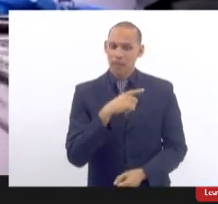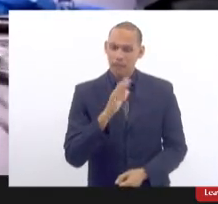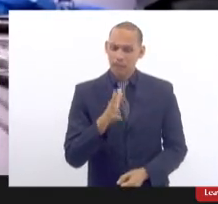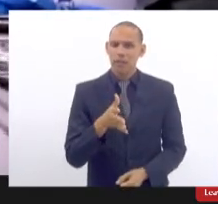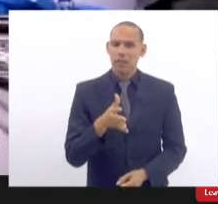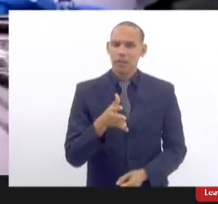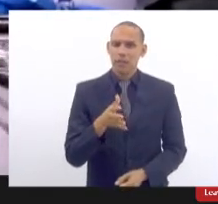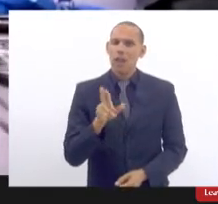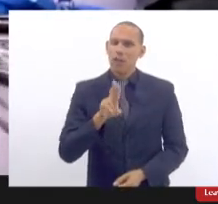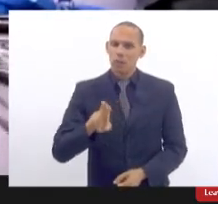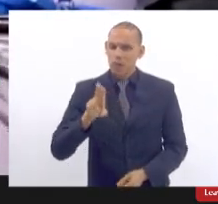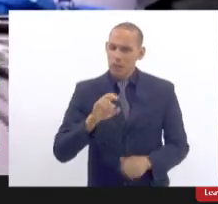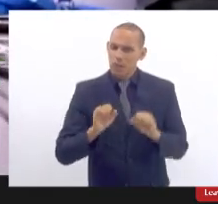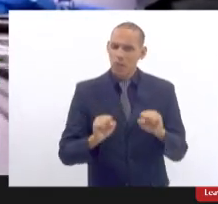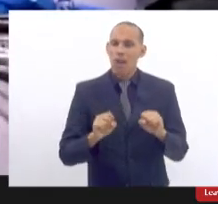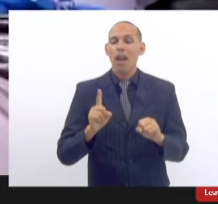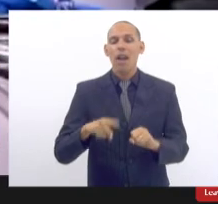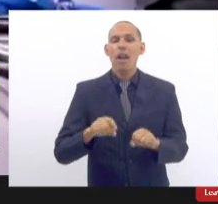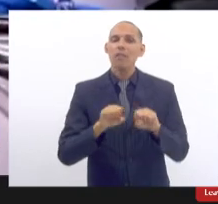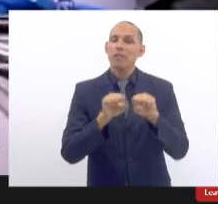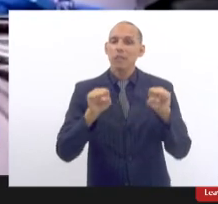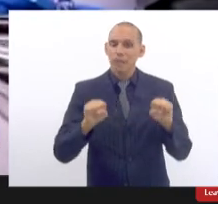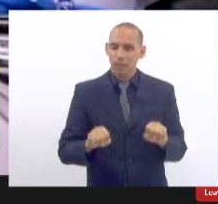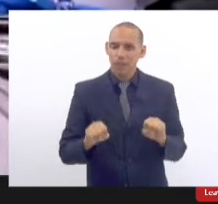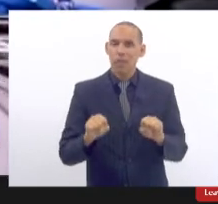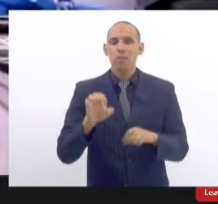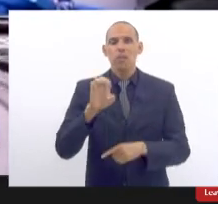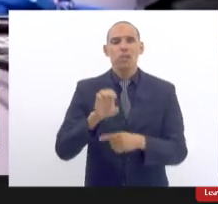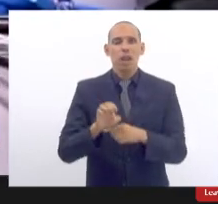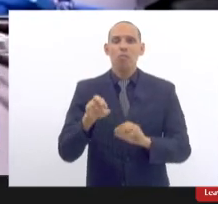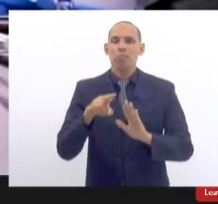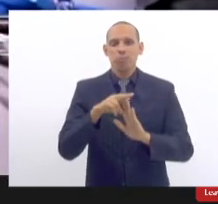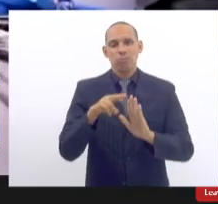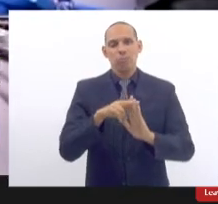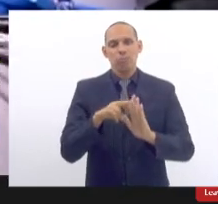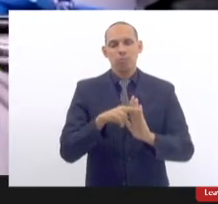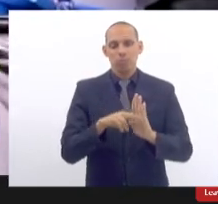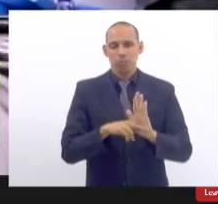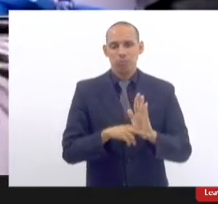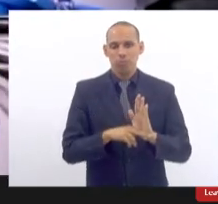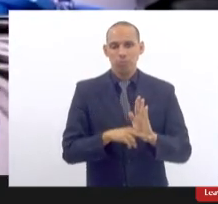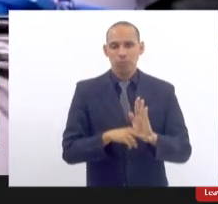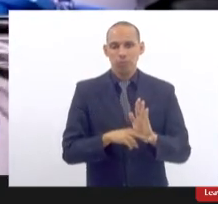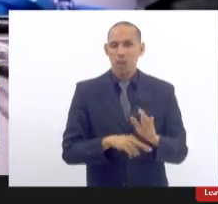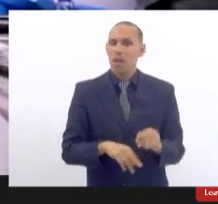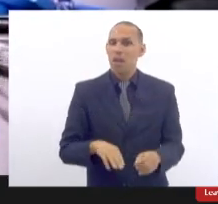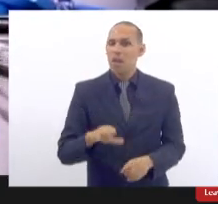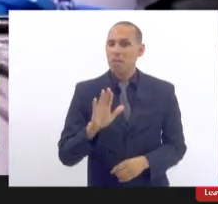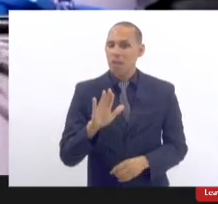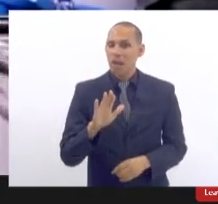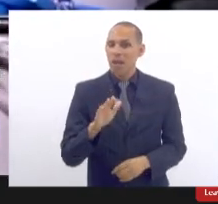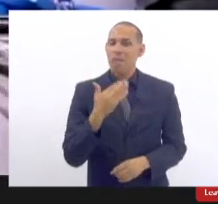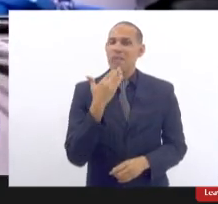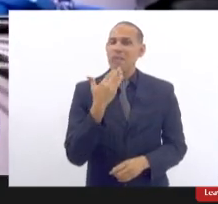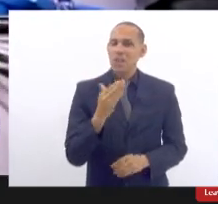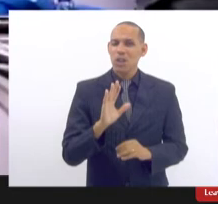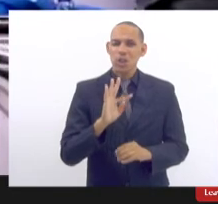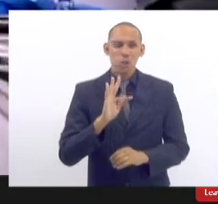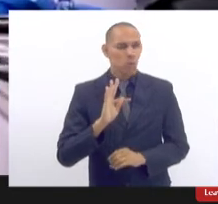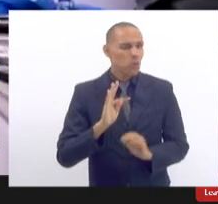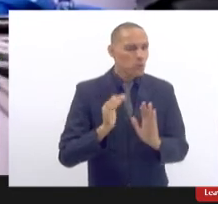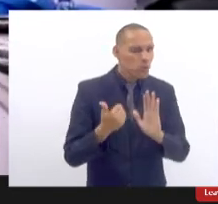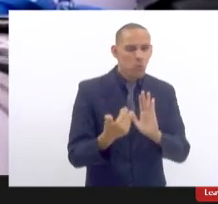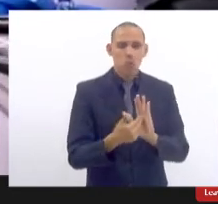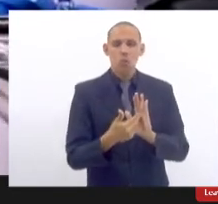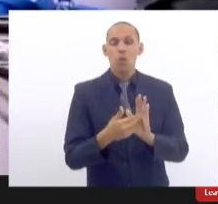passa a ser utilizado que é o sistema estadual de regulação mas assim nem todas as solicitações e nem todas as